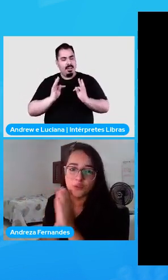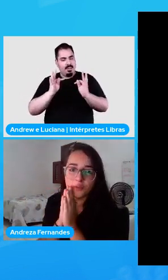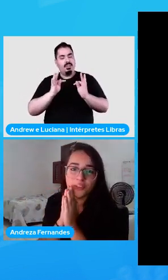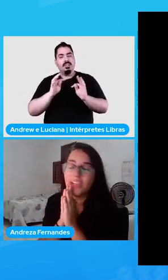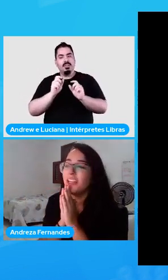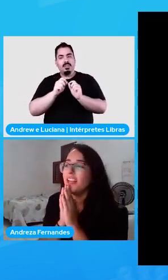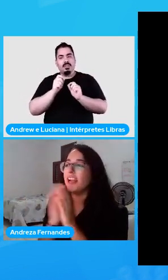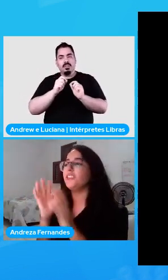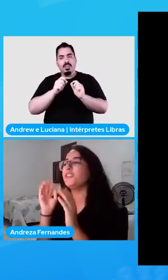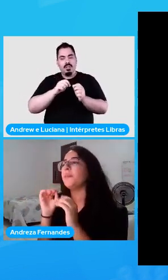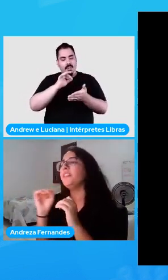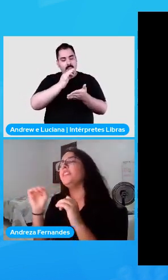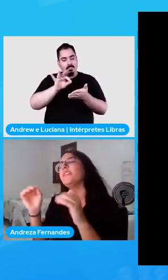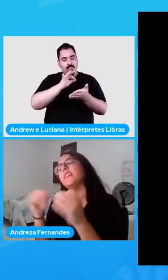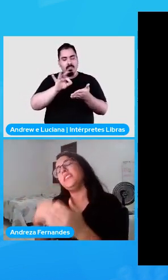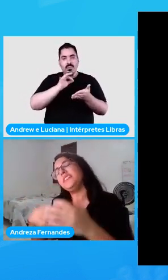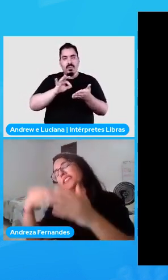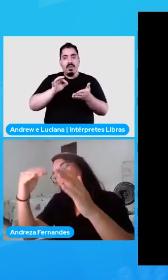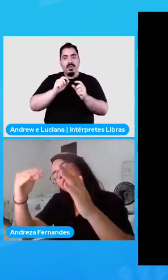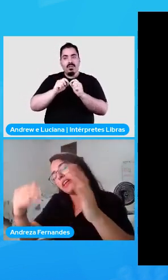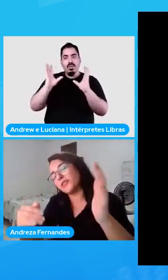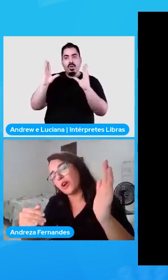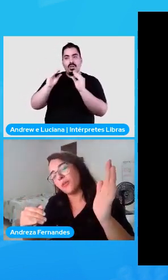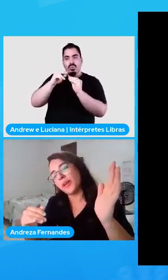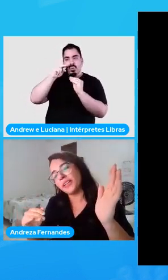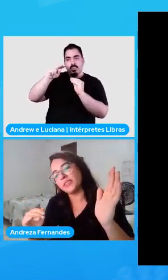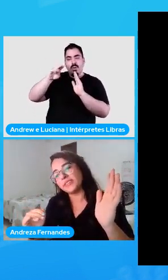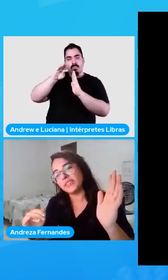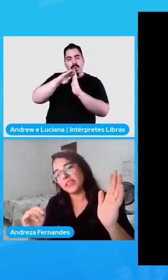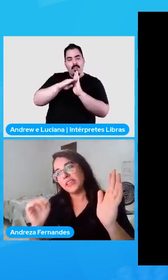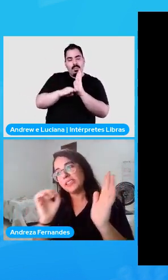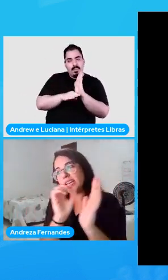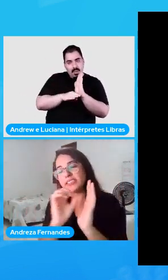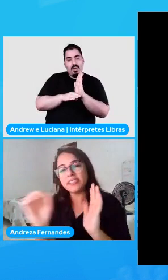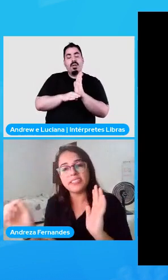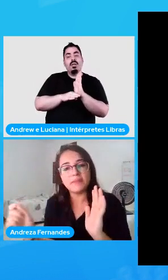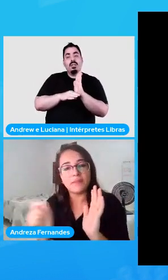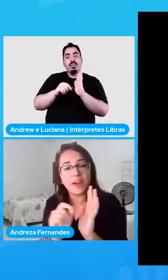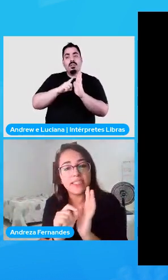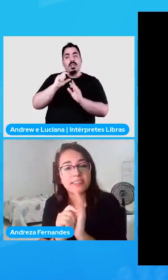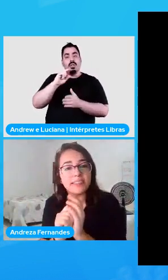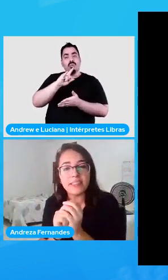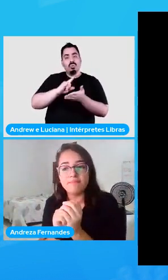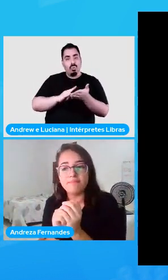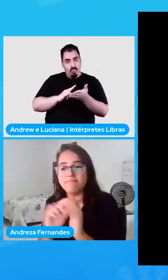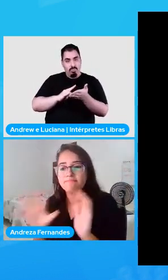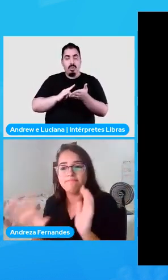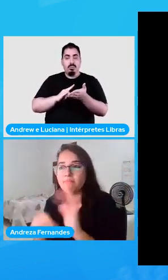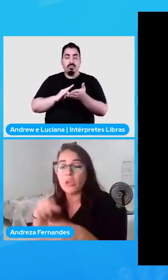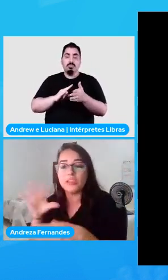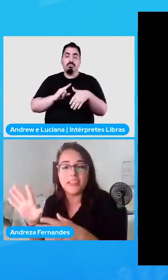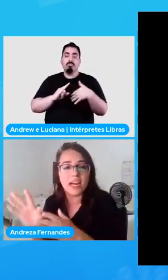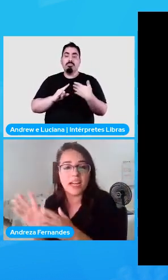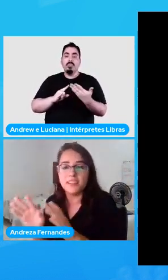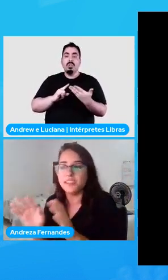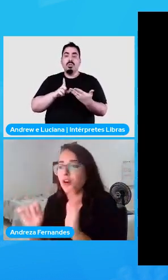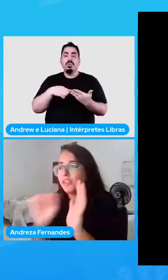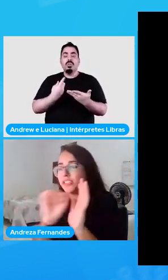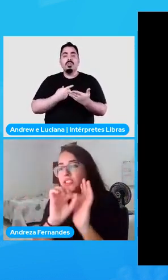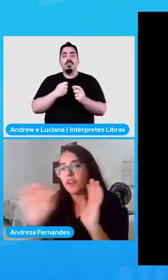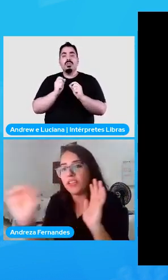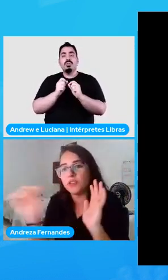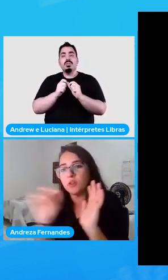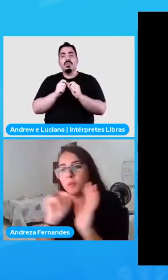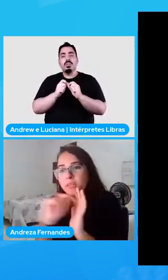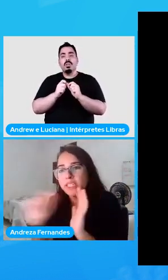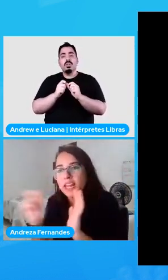de resumo, né? É justamente isso. A gente tem os documentos e a gente vai sem botar nada de novo.